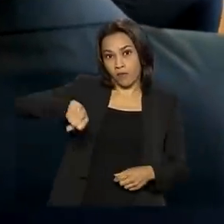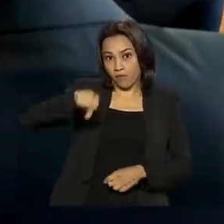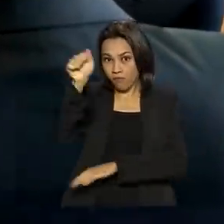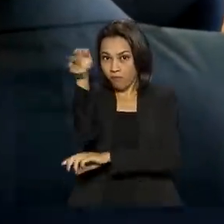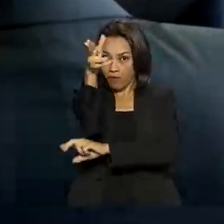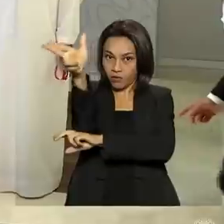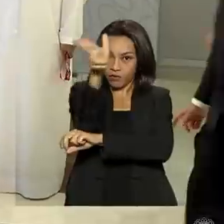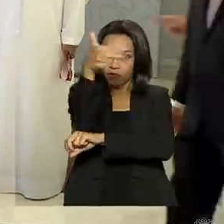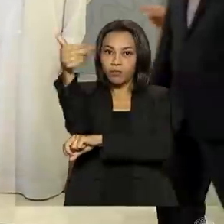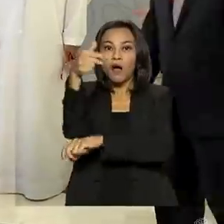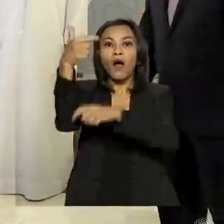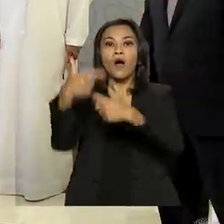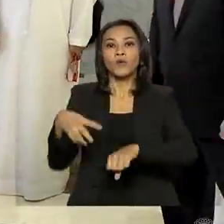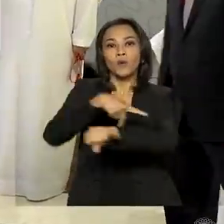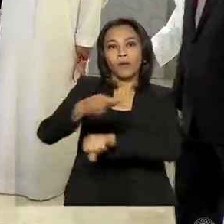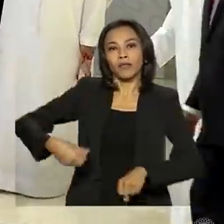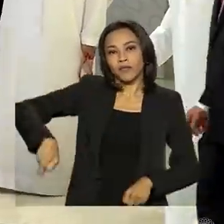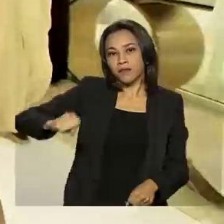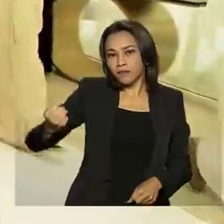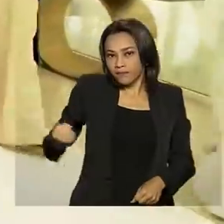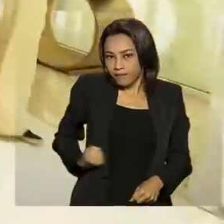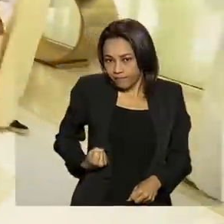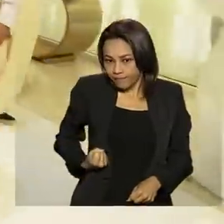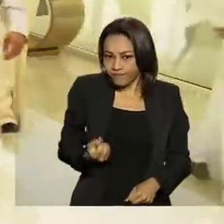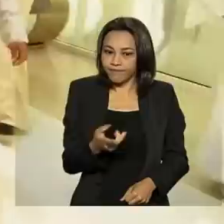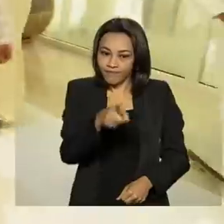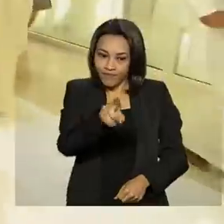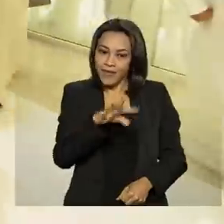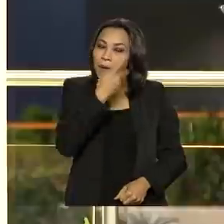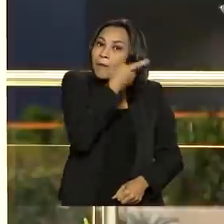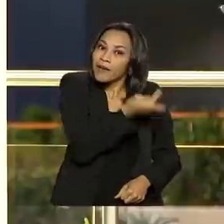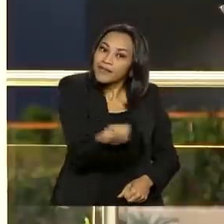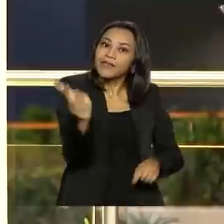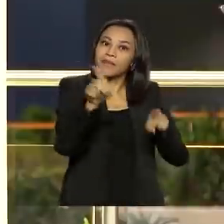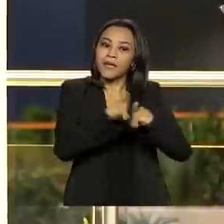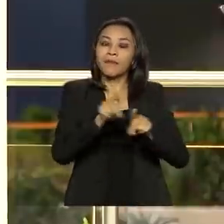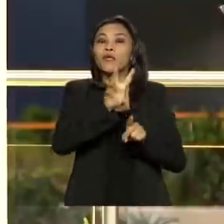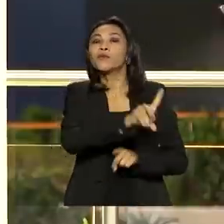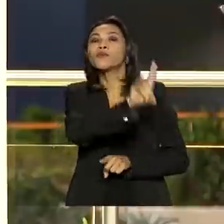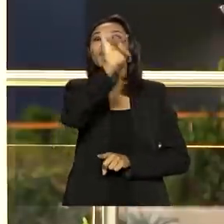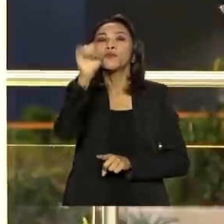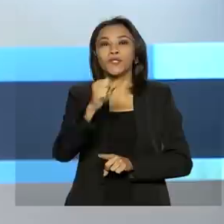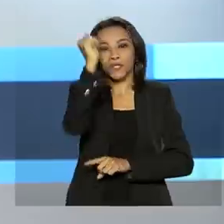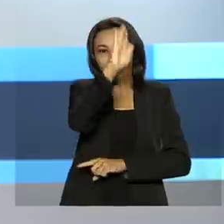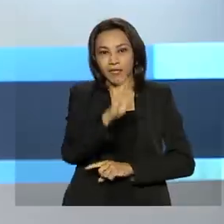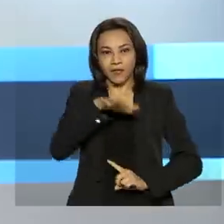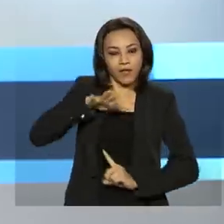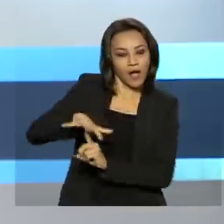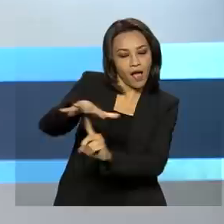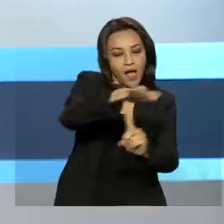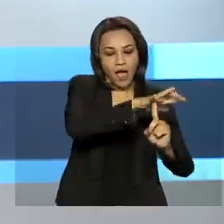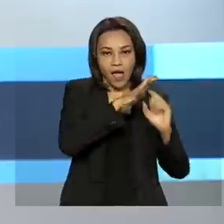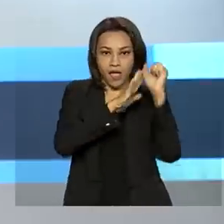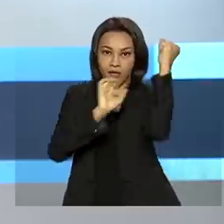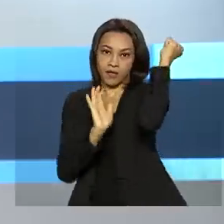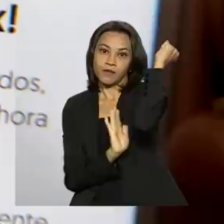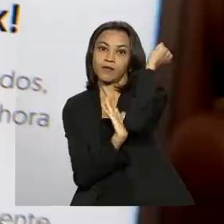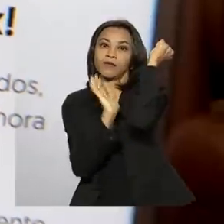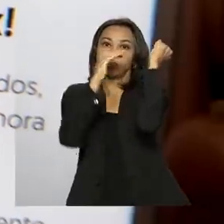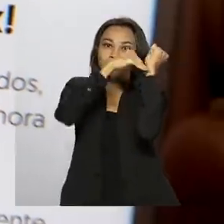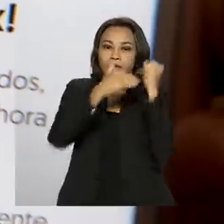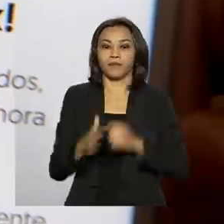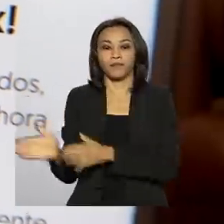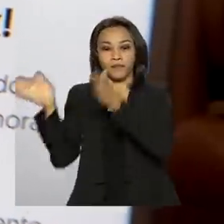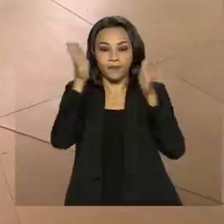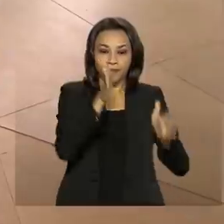Bahrein. Nos Emirados Árabes, participa do Dia do Brasil na Expo Dubai. PIX completa hoje um